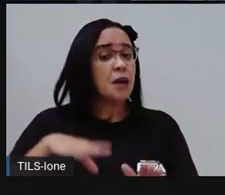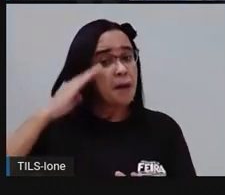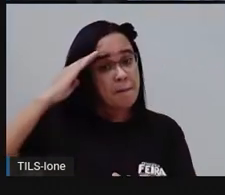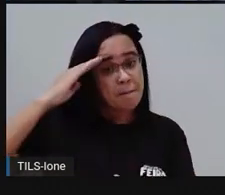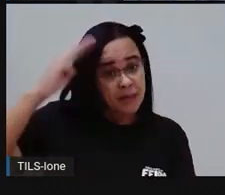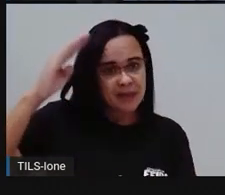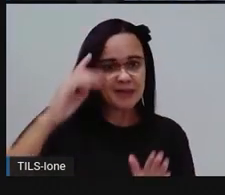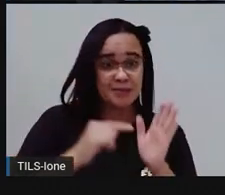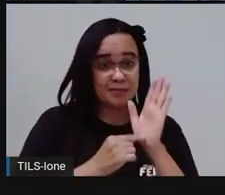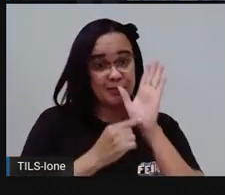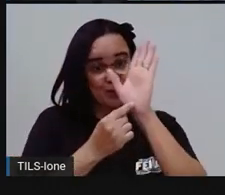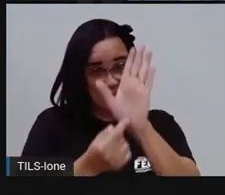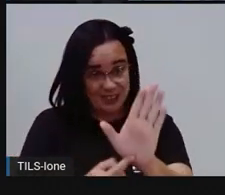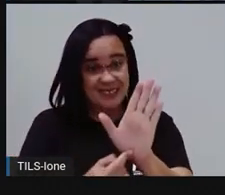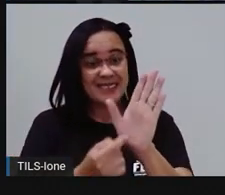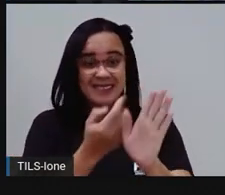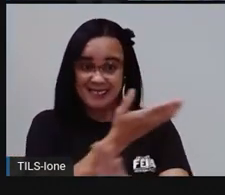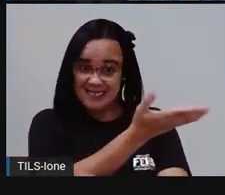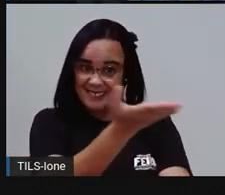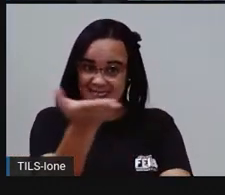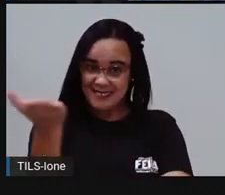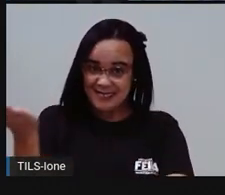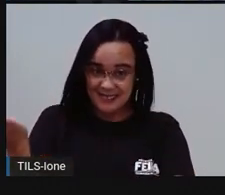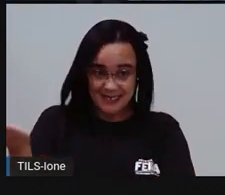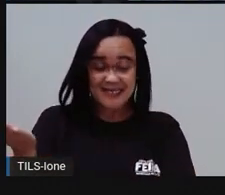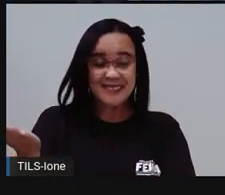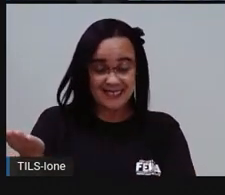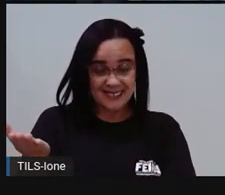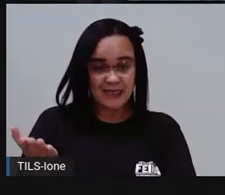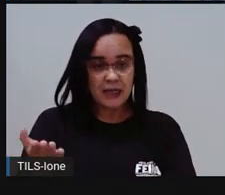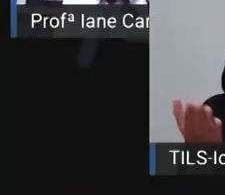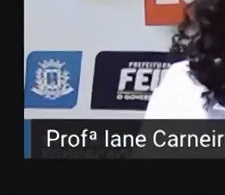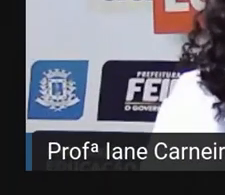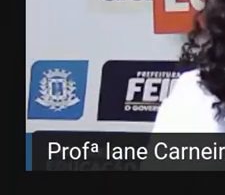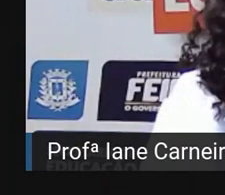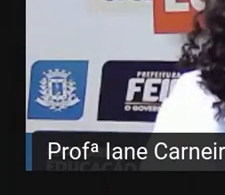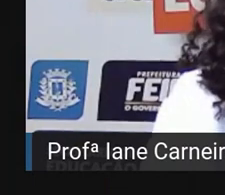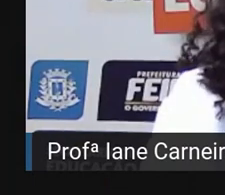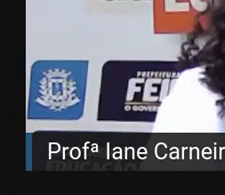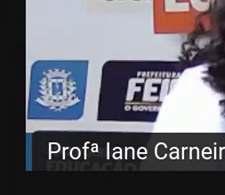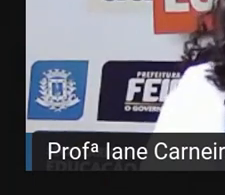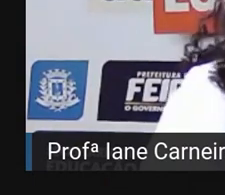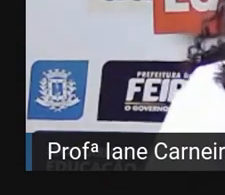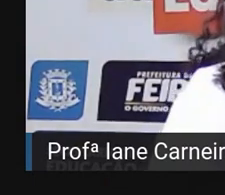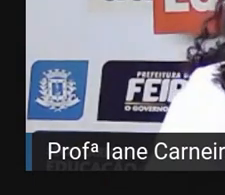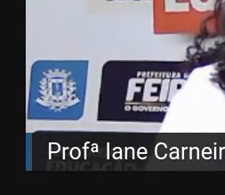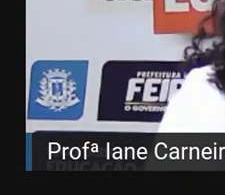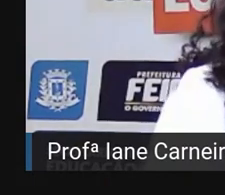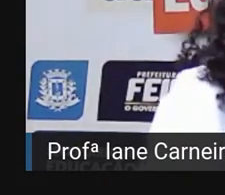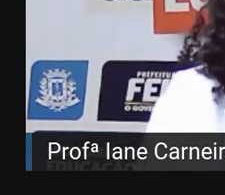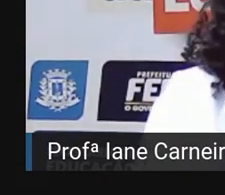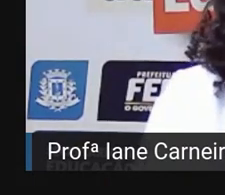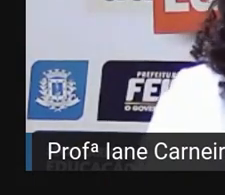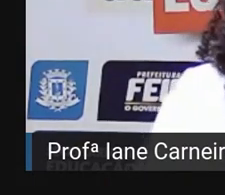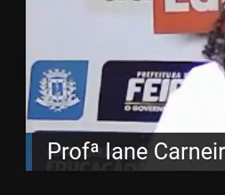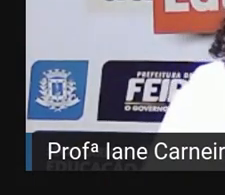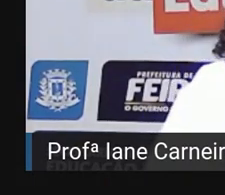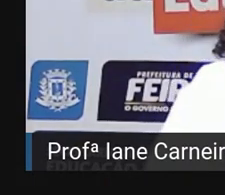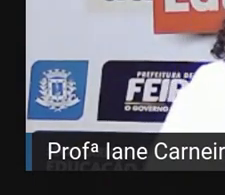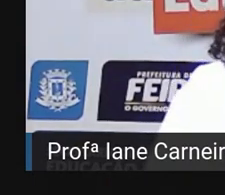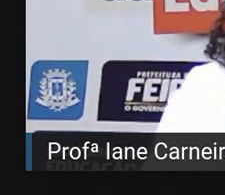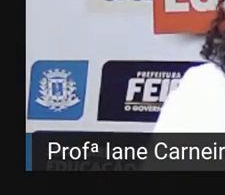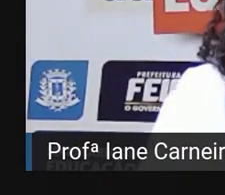vocês. Agora a PRO vai mostrar pra vocês um